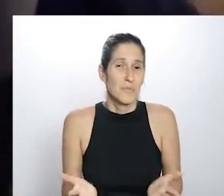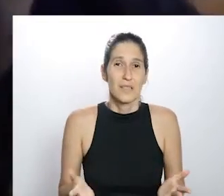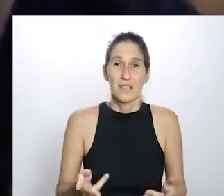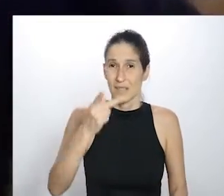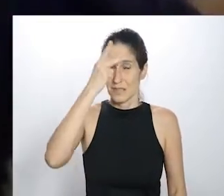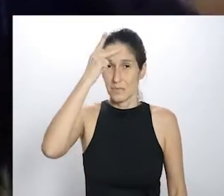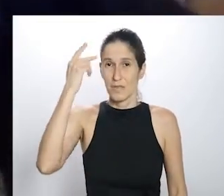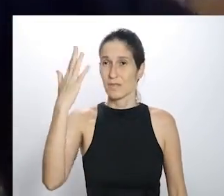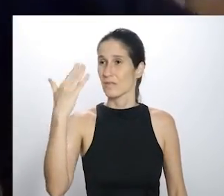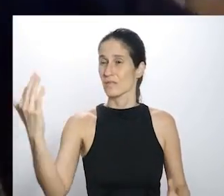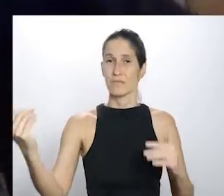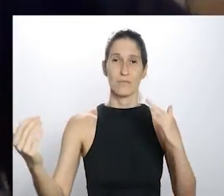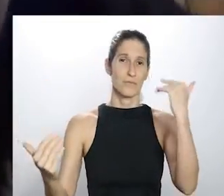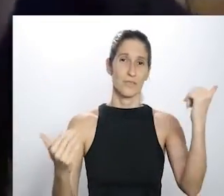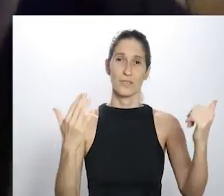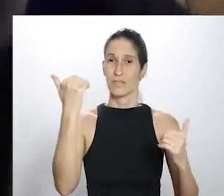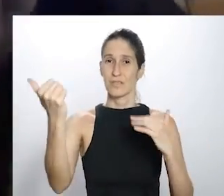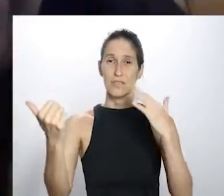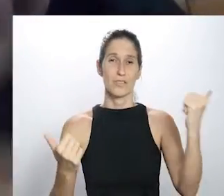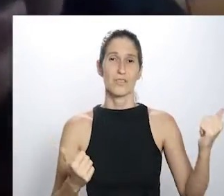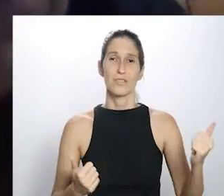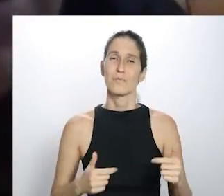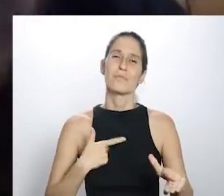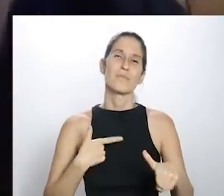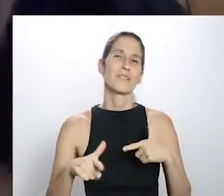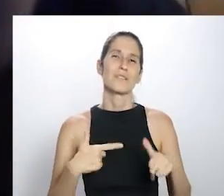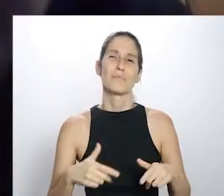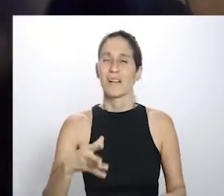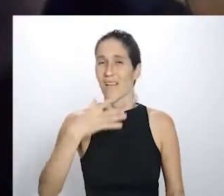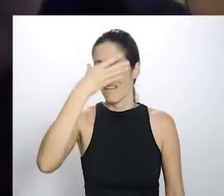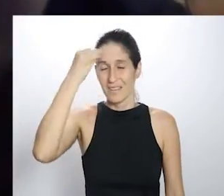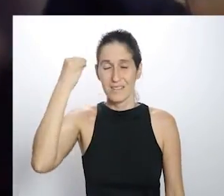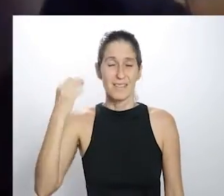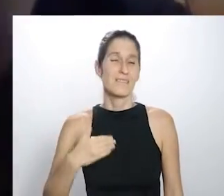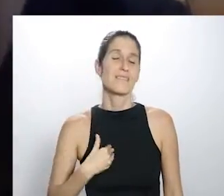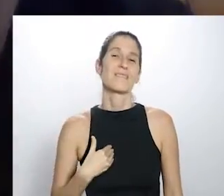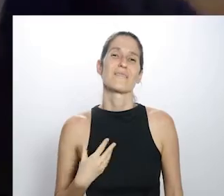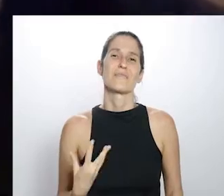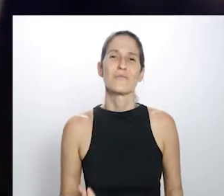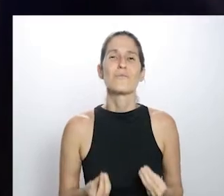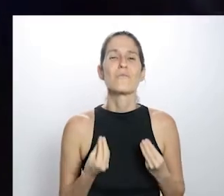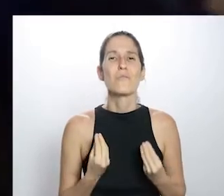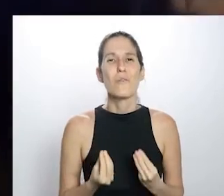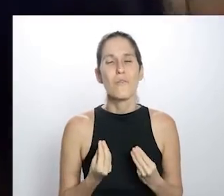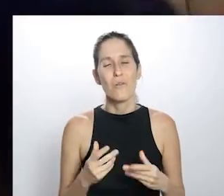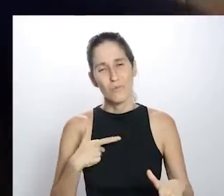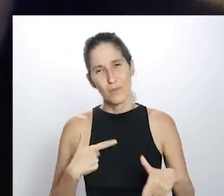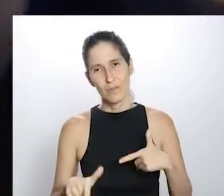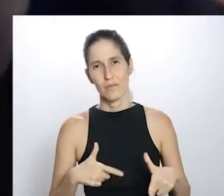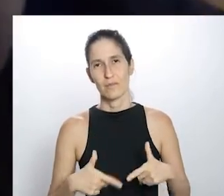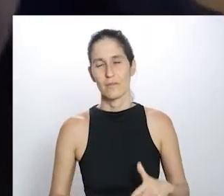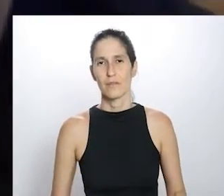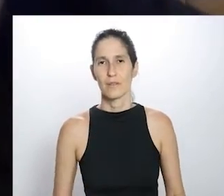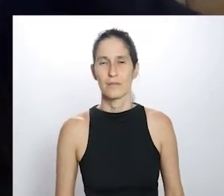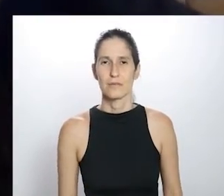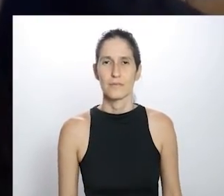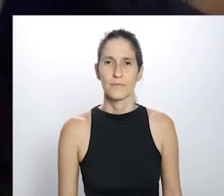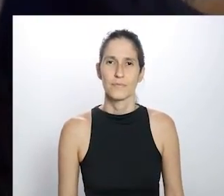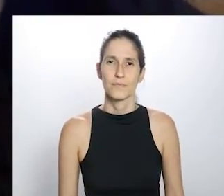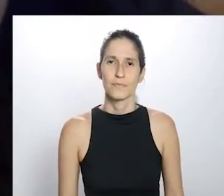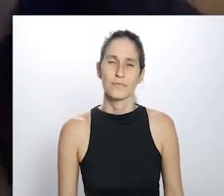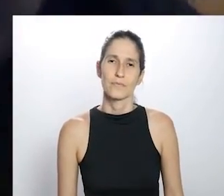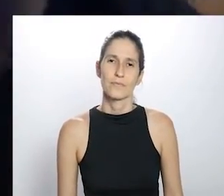perder isso. vou nunca mais. As pessoas não vão me chamar mais, porque elas nem vão lembrar mais de mim. Enfim, tantas... E, assim,